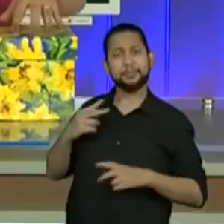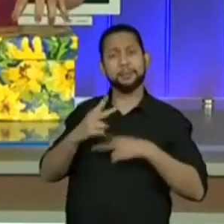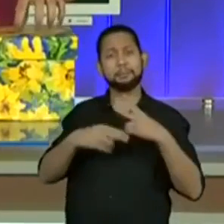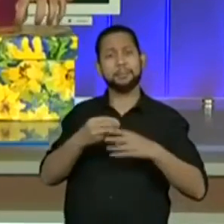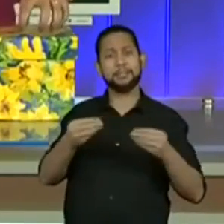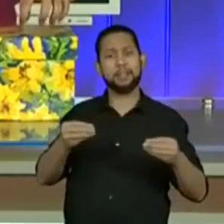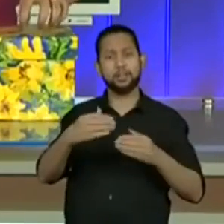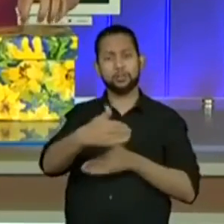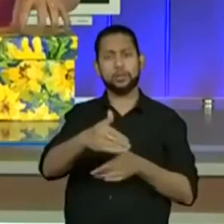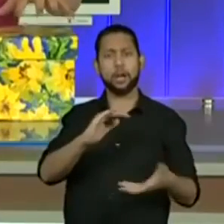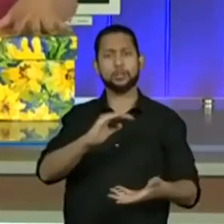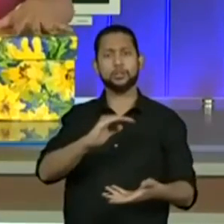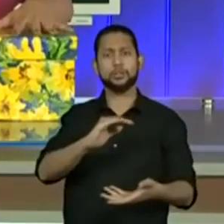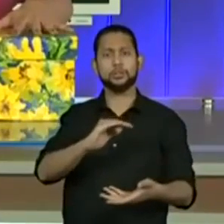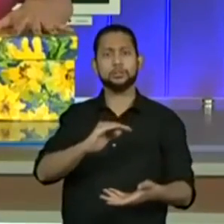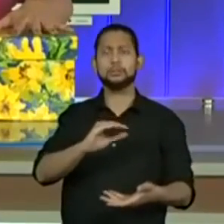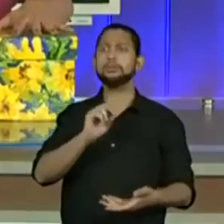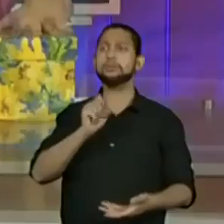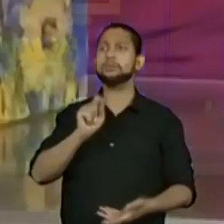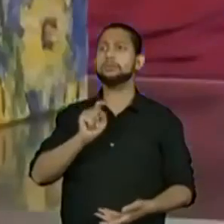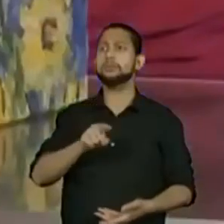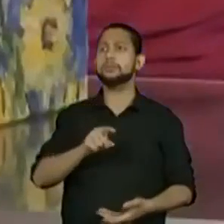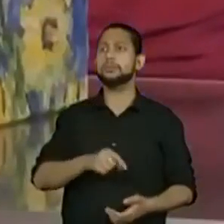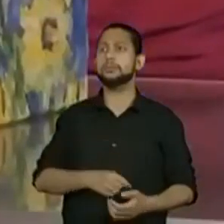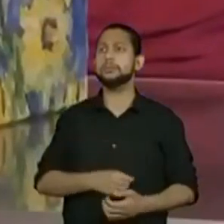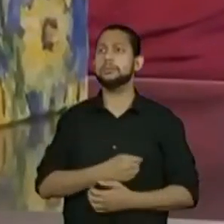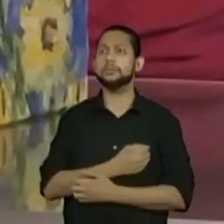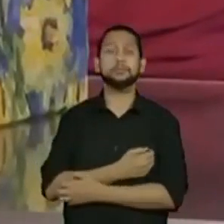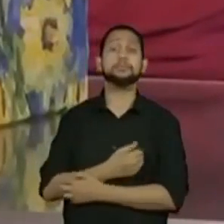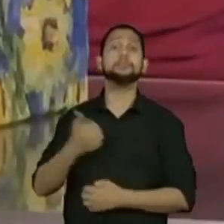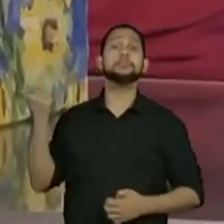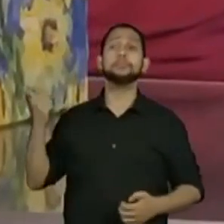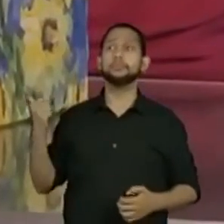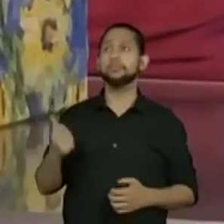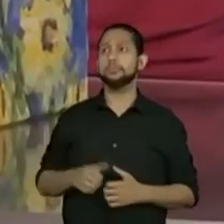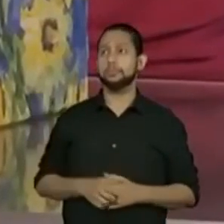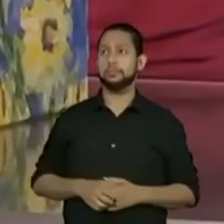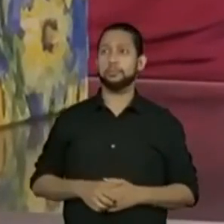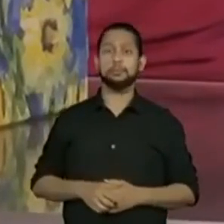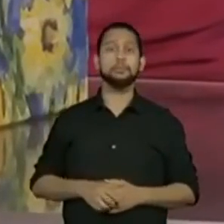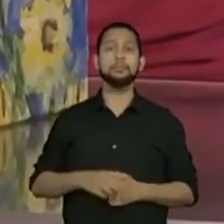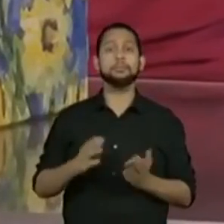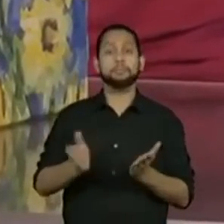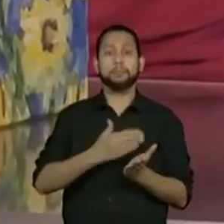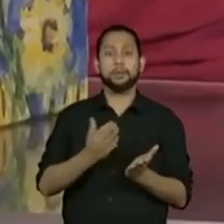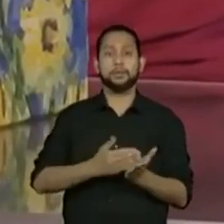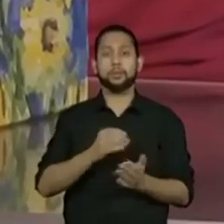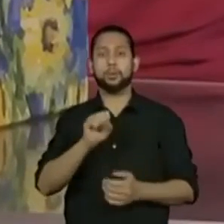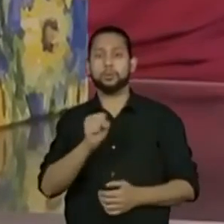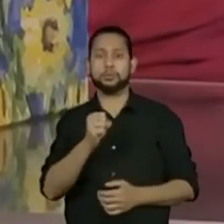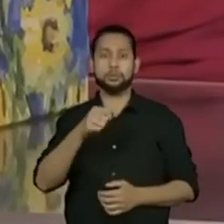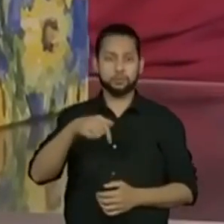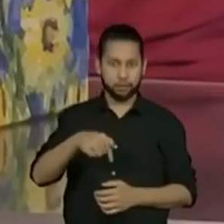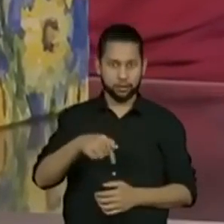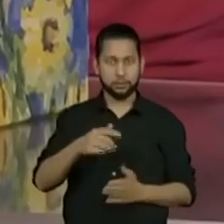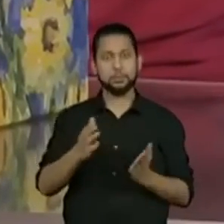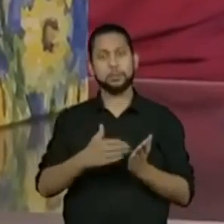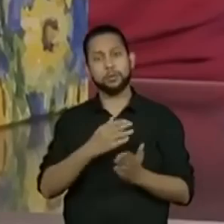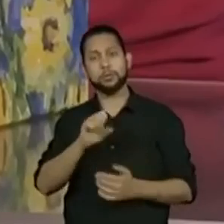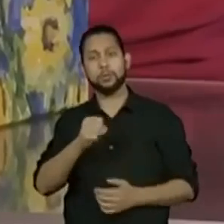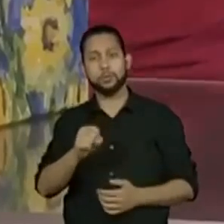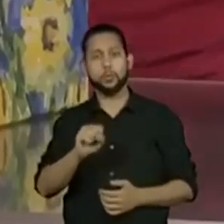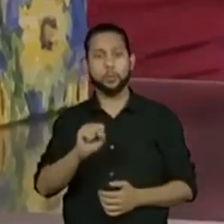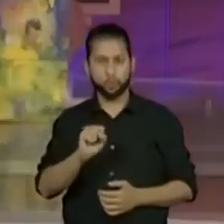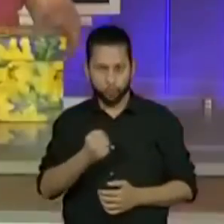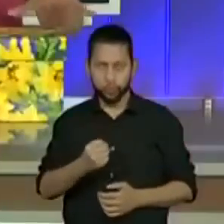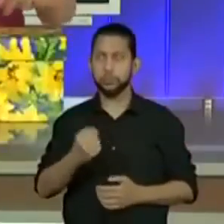aqui, hein? Vocês chutam? Ó, a professora Lissandra me corrigiu e disse, página 87 e 88. Muito obrigada,